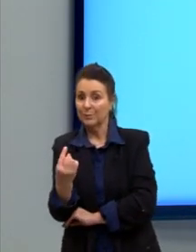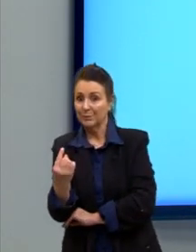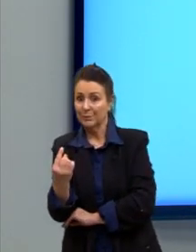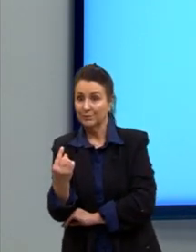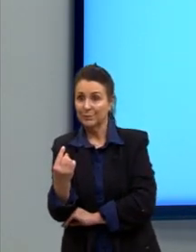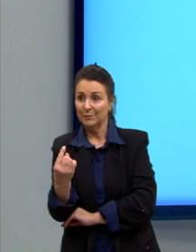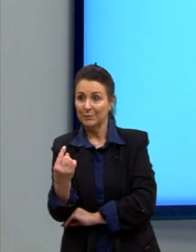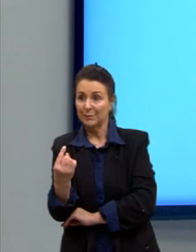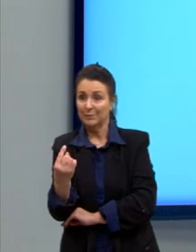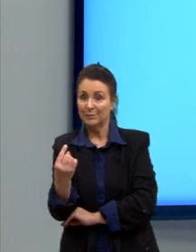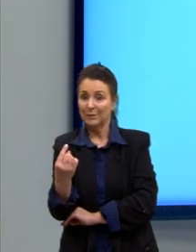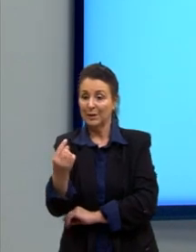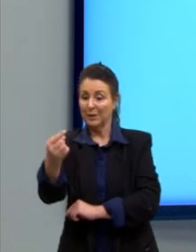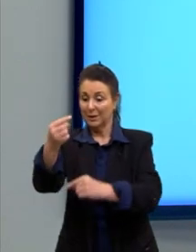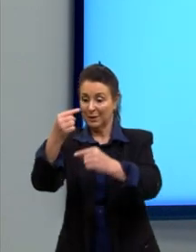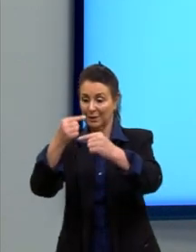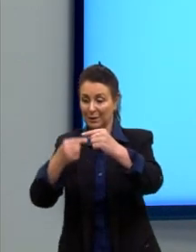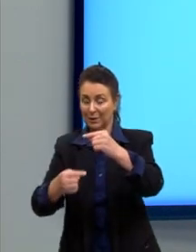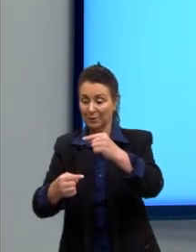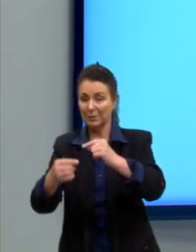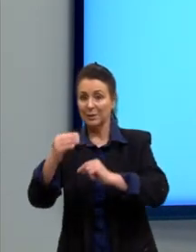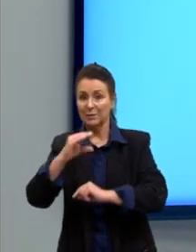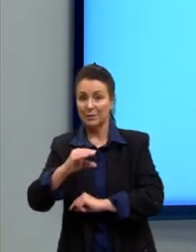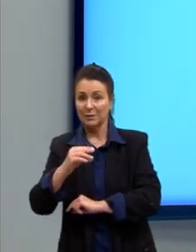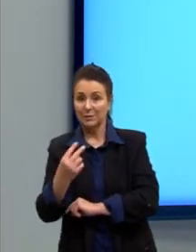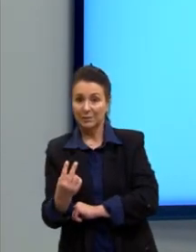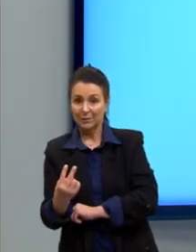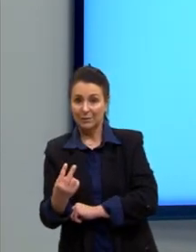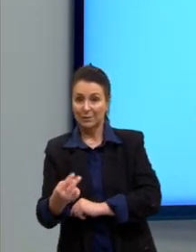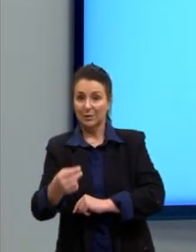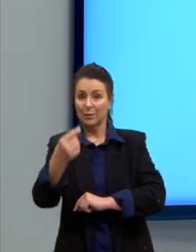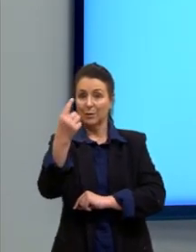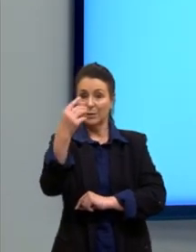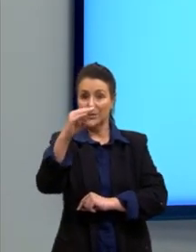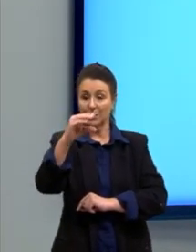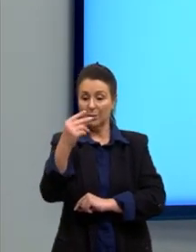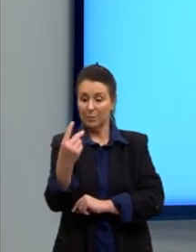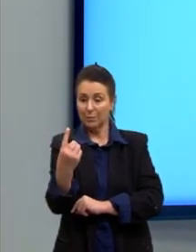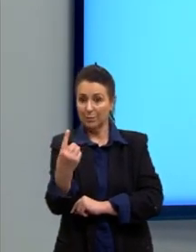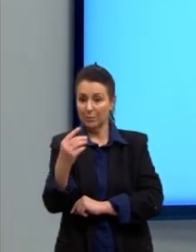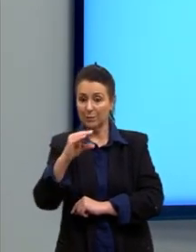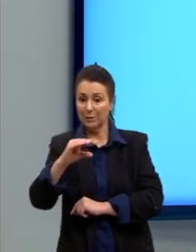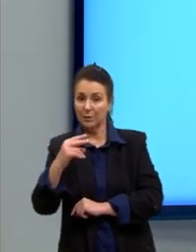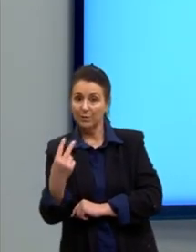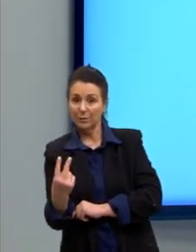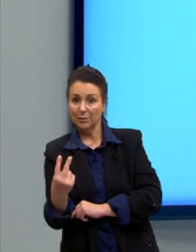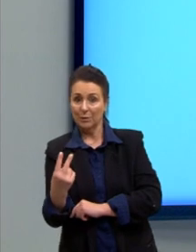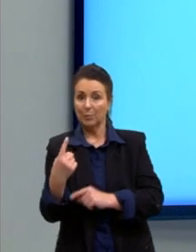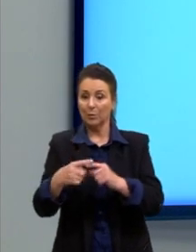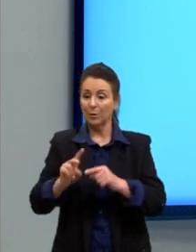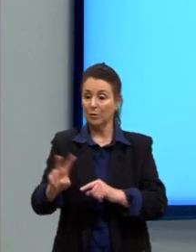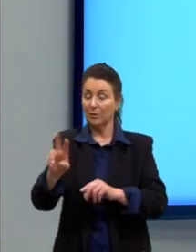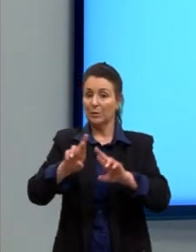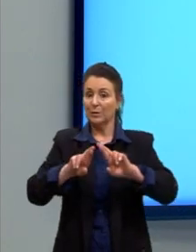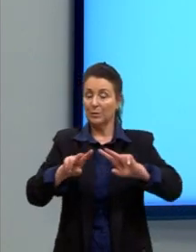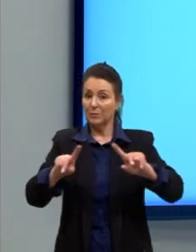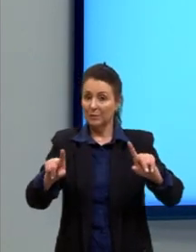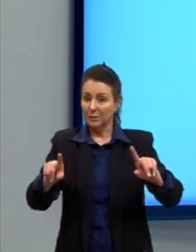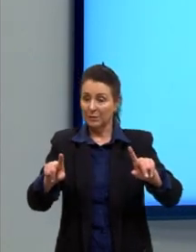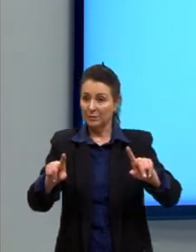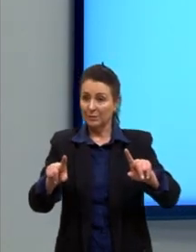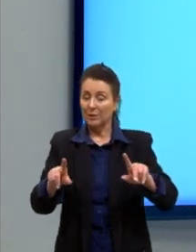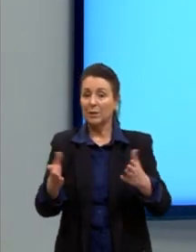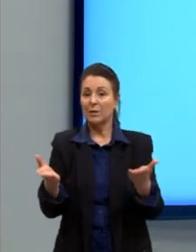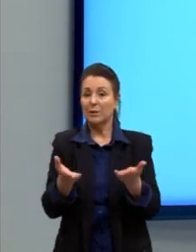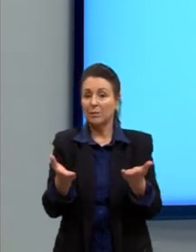C1 e na segunda reta de C2, porque esses valores, sim, seriam diferentes. E aí, nós